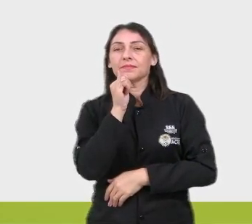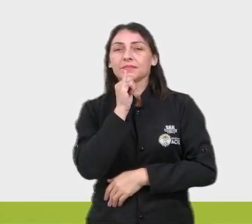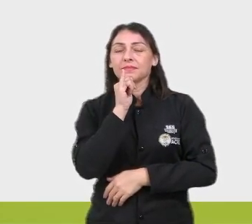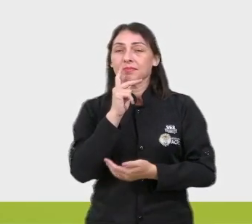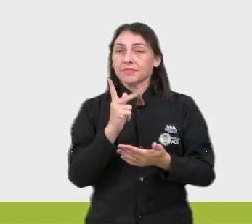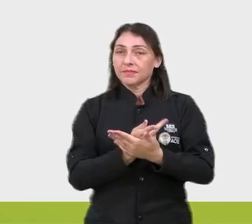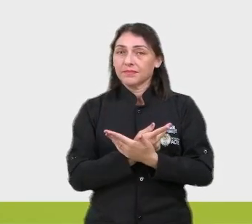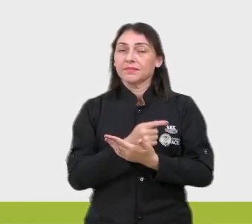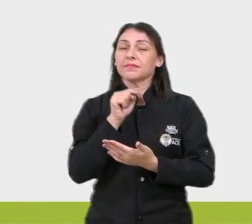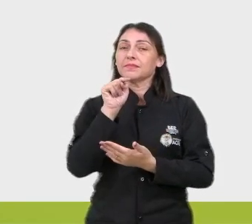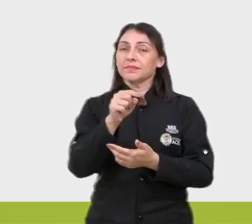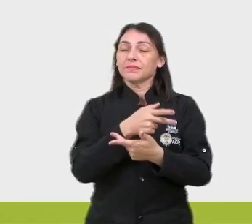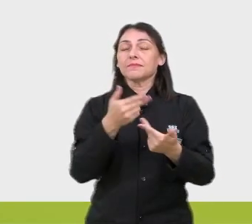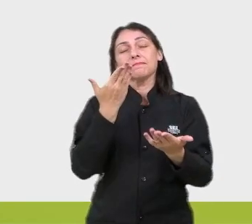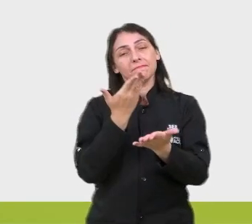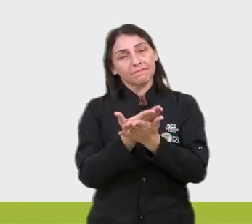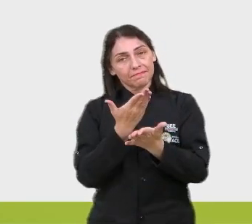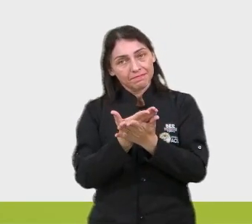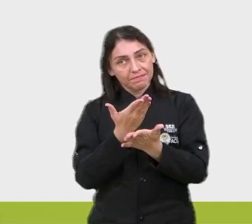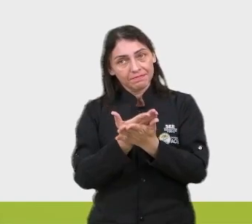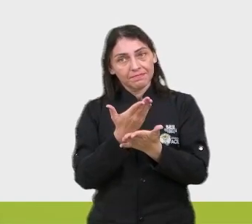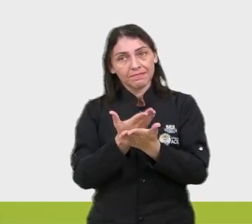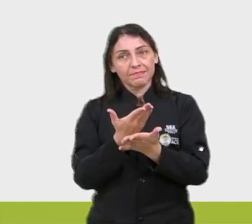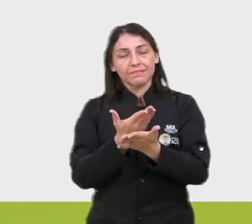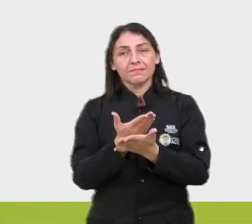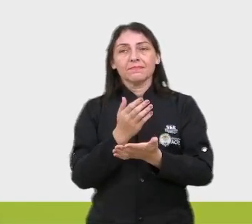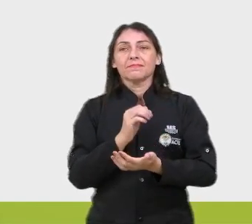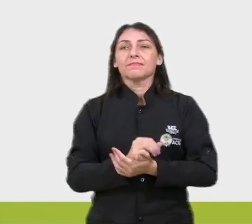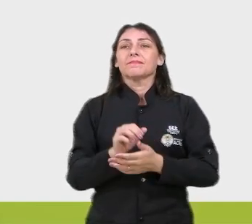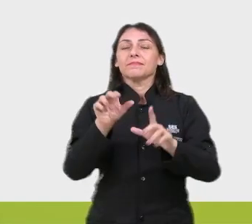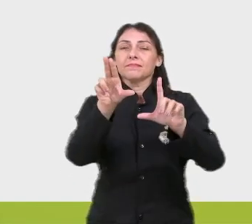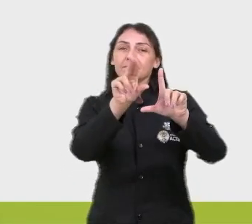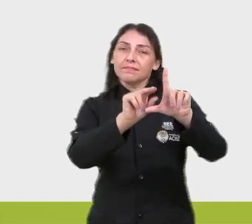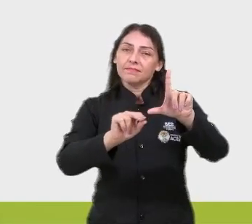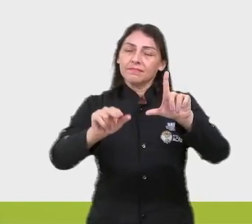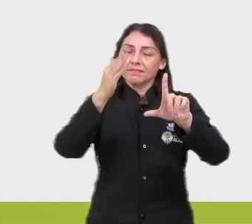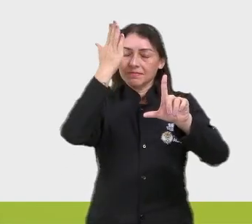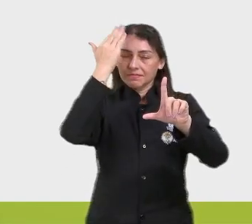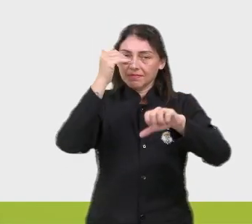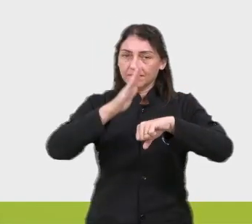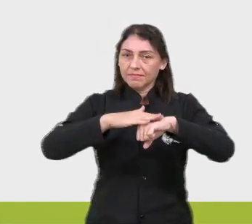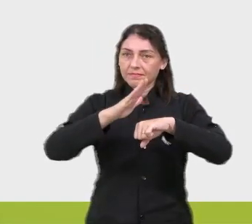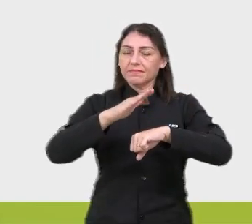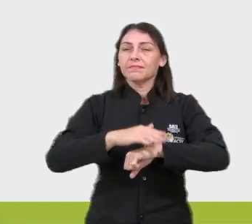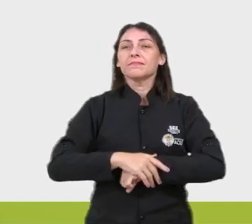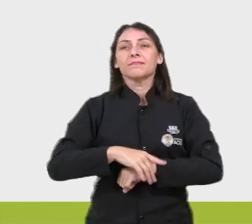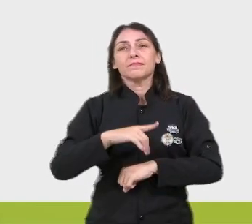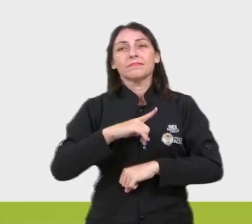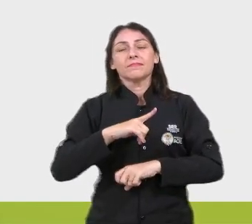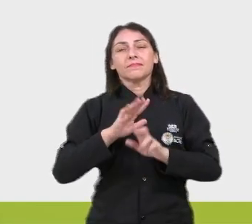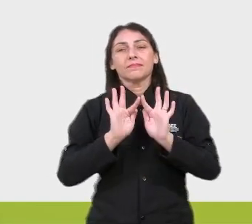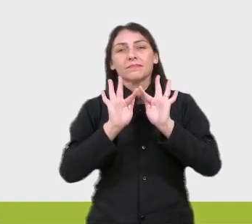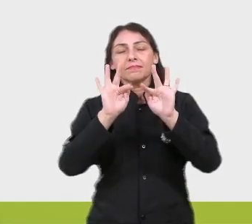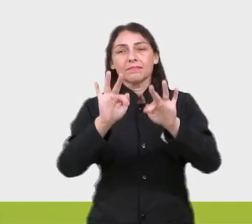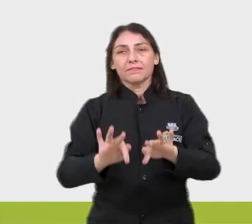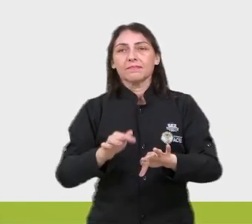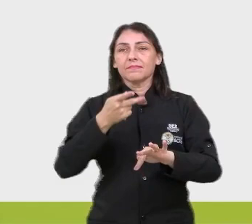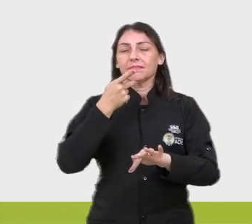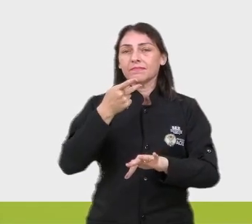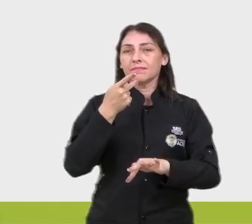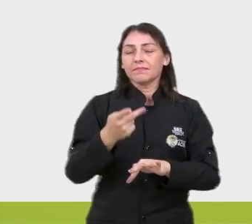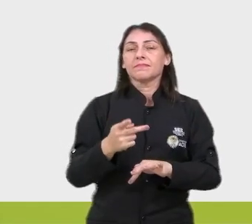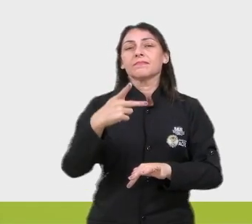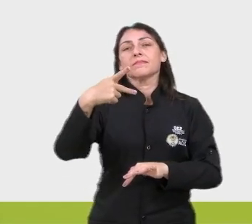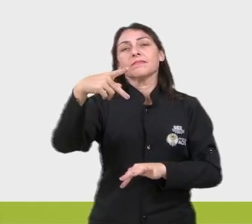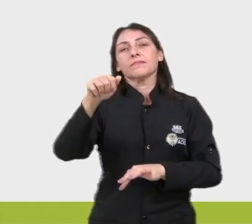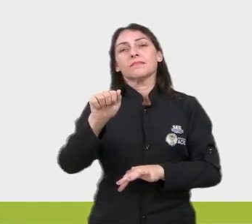Aquiles é a pontuação, então vai lá no QR Code para saber mais. E nós estamos finalizando aqui falando sobre o